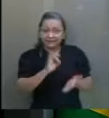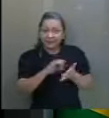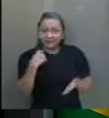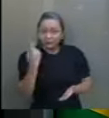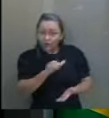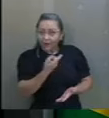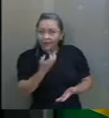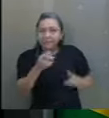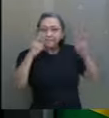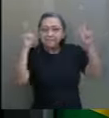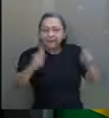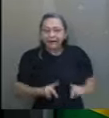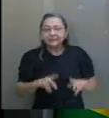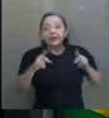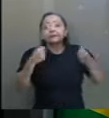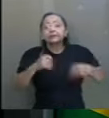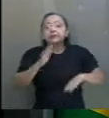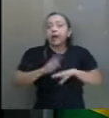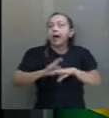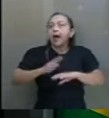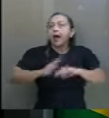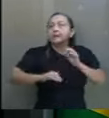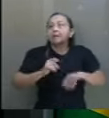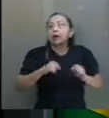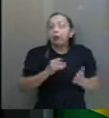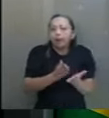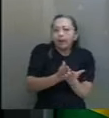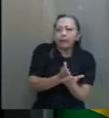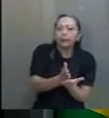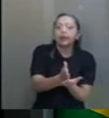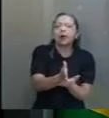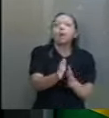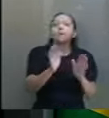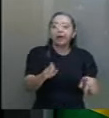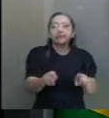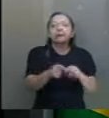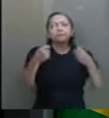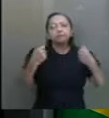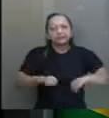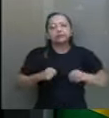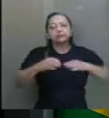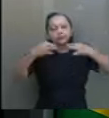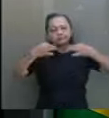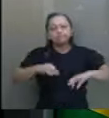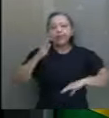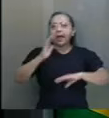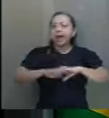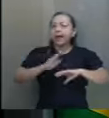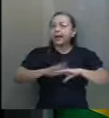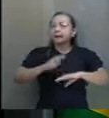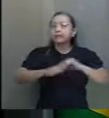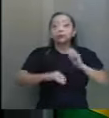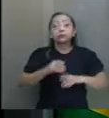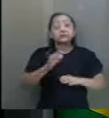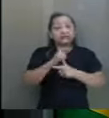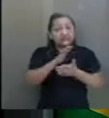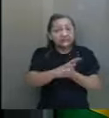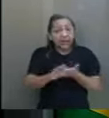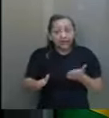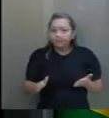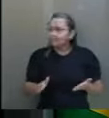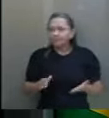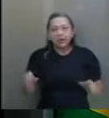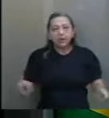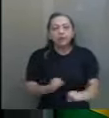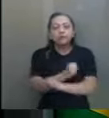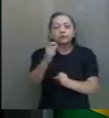paz precisa de ação. Com retidão, mas precisa de ação. Senão, não vai existir um equilíbrio